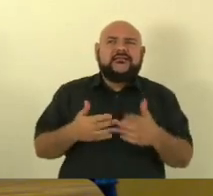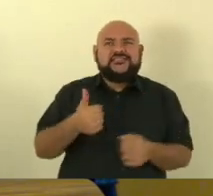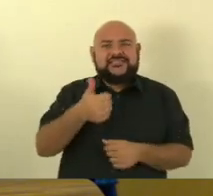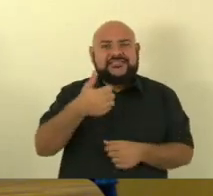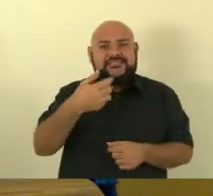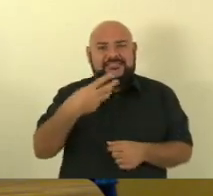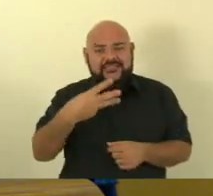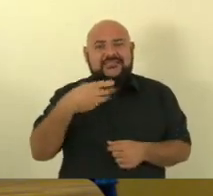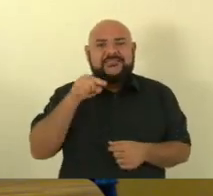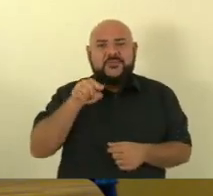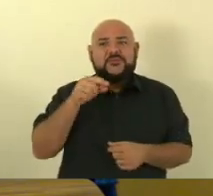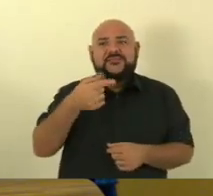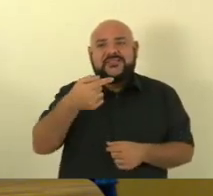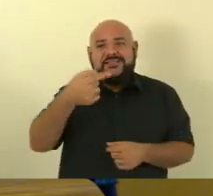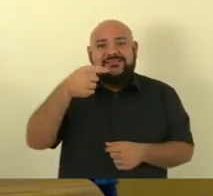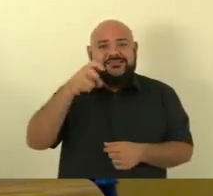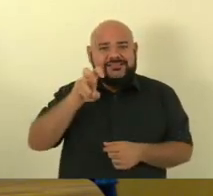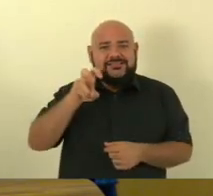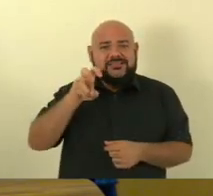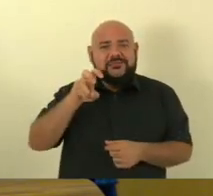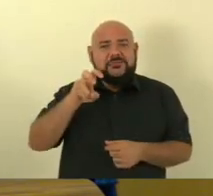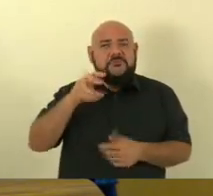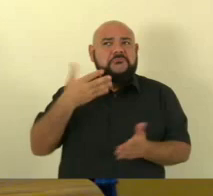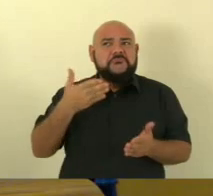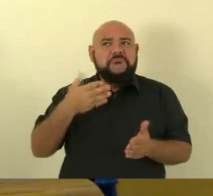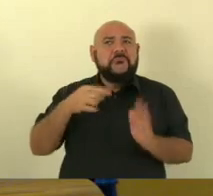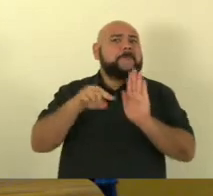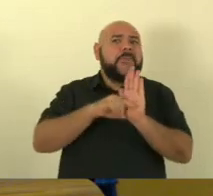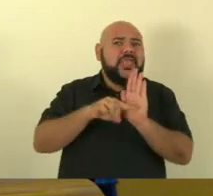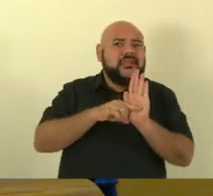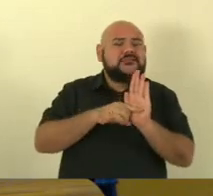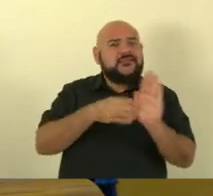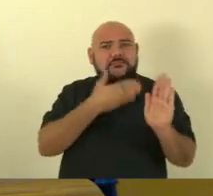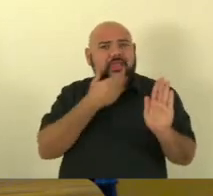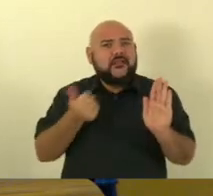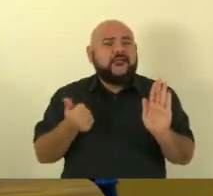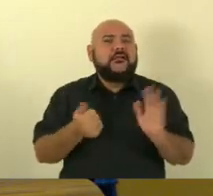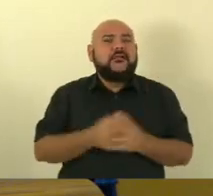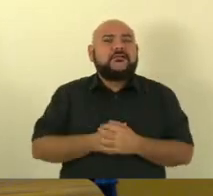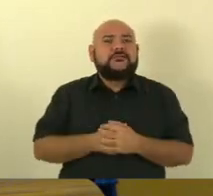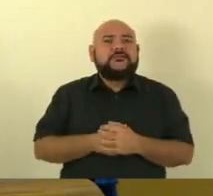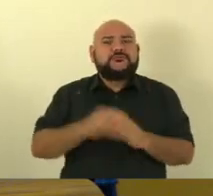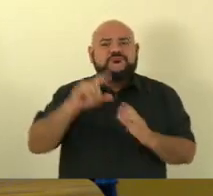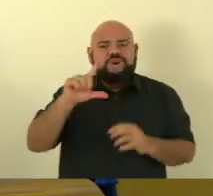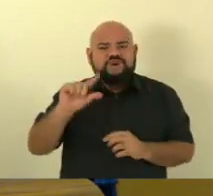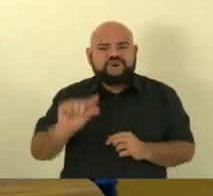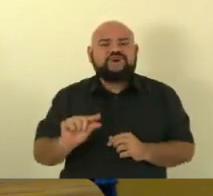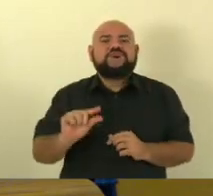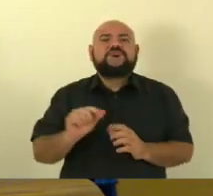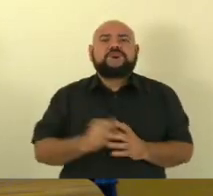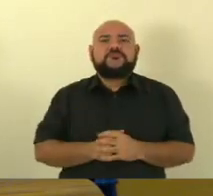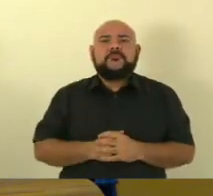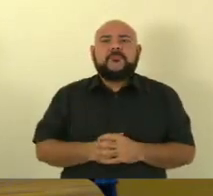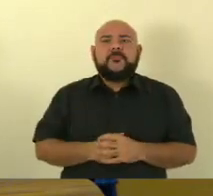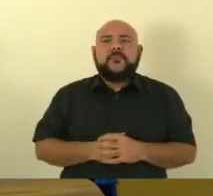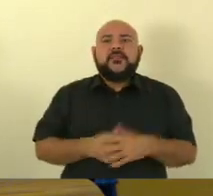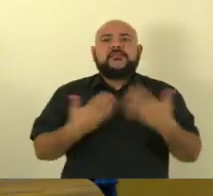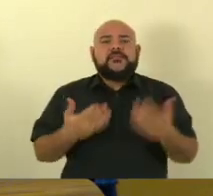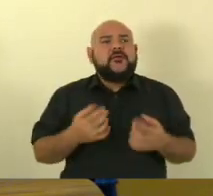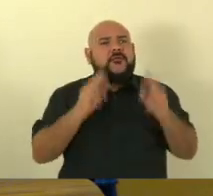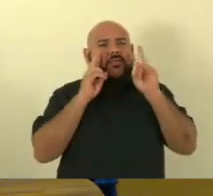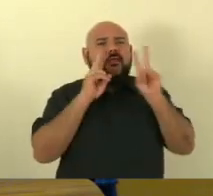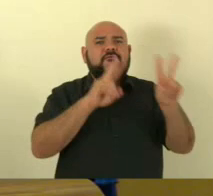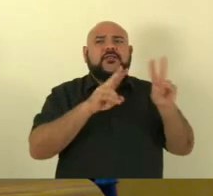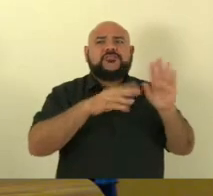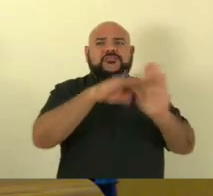Mas toda essa firmeza do Banco Central fez com que hoje quando a gente olha para todos os indicadores de